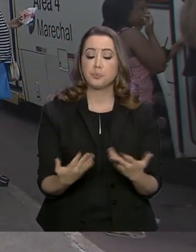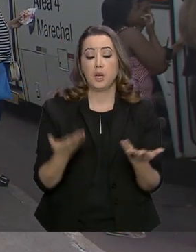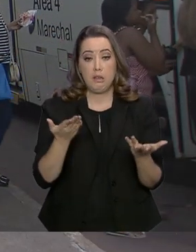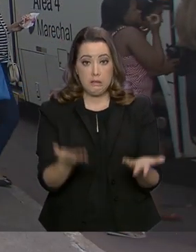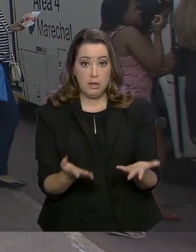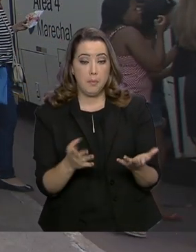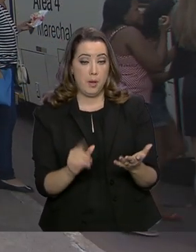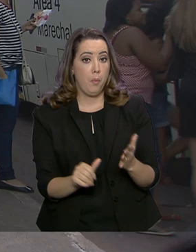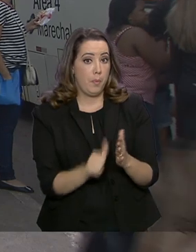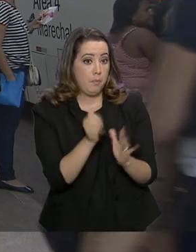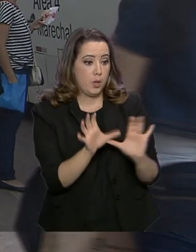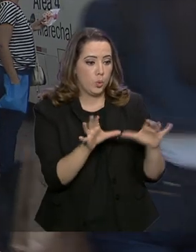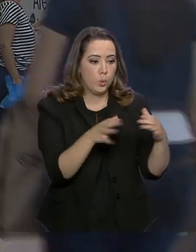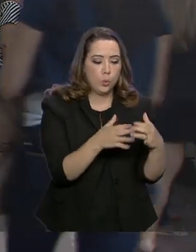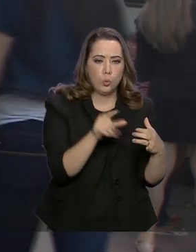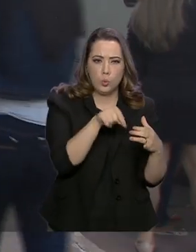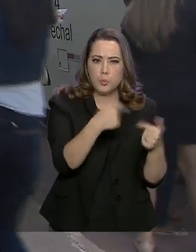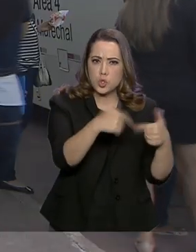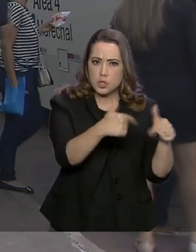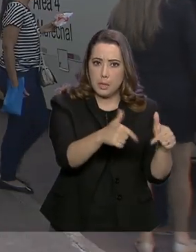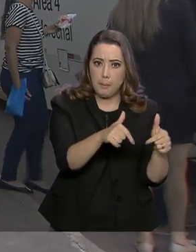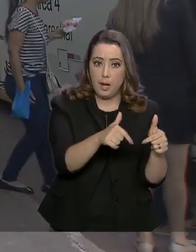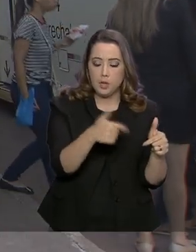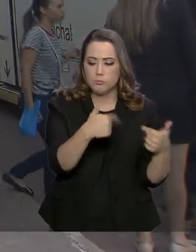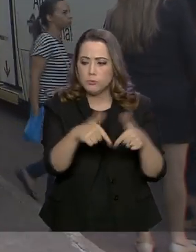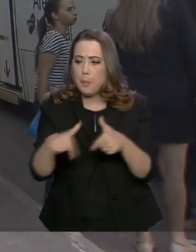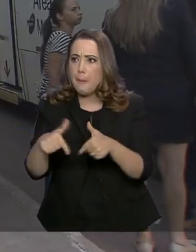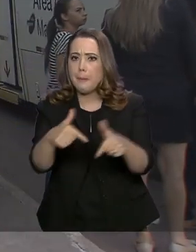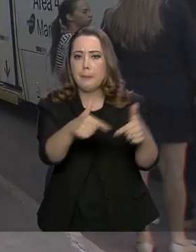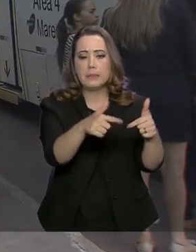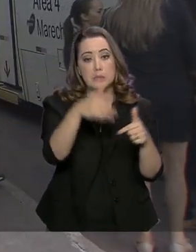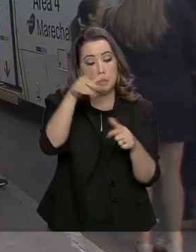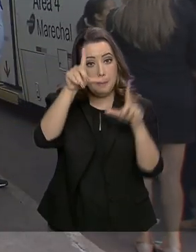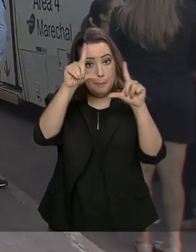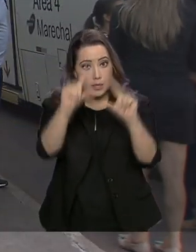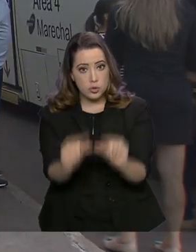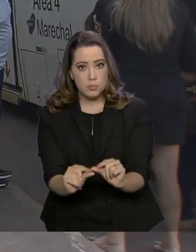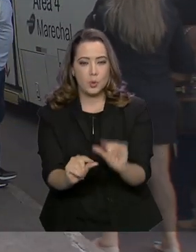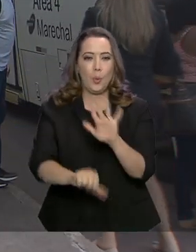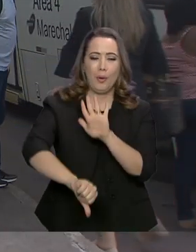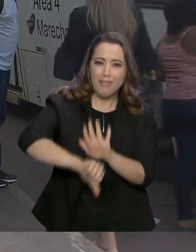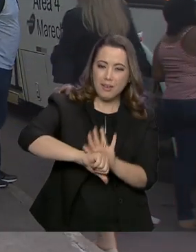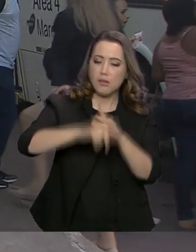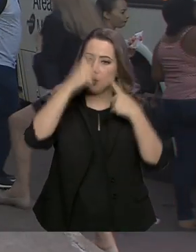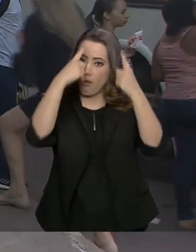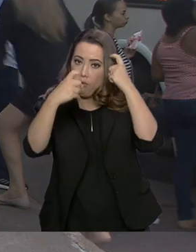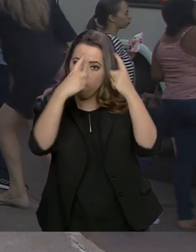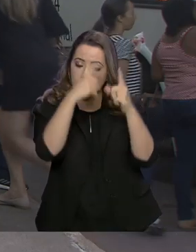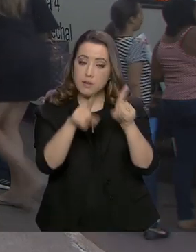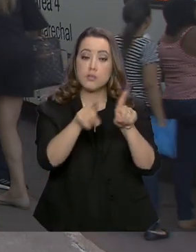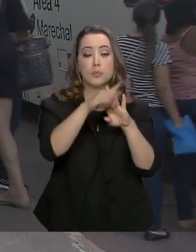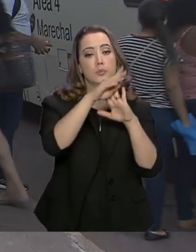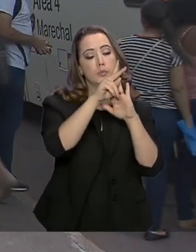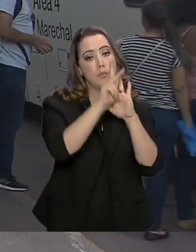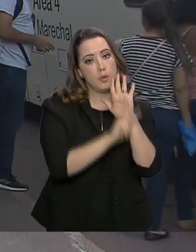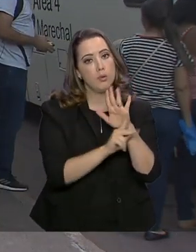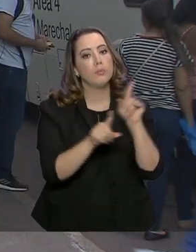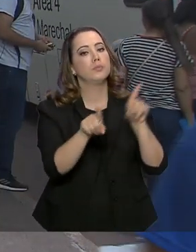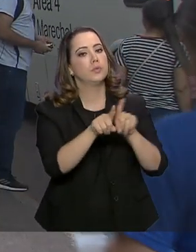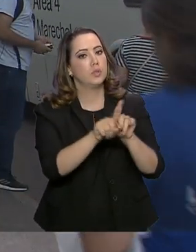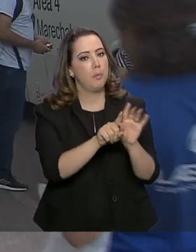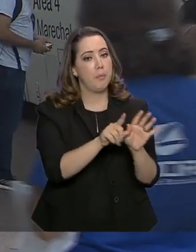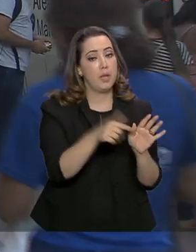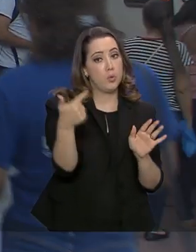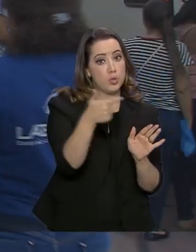desta primeira fase de choque operacional para combater a criminalidade violenta, o projeto também contará com uma segunda